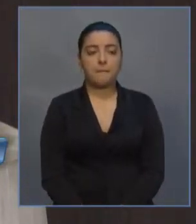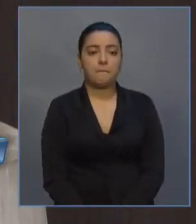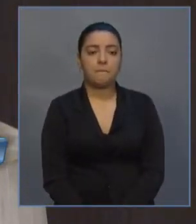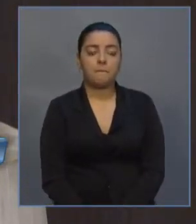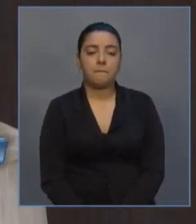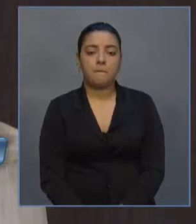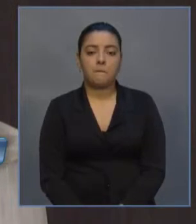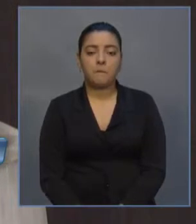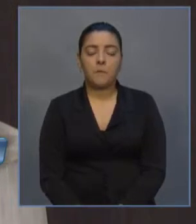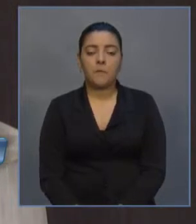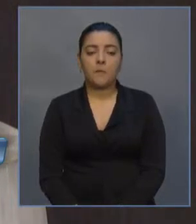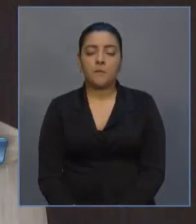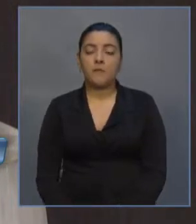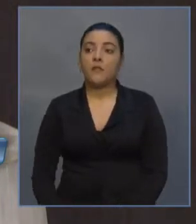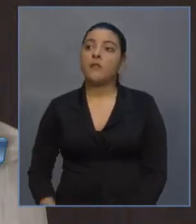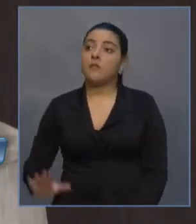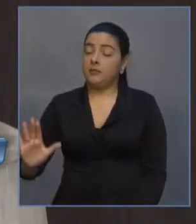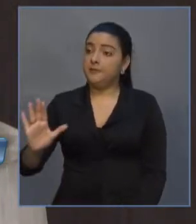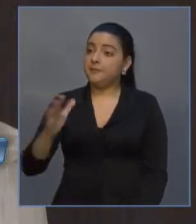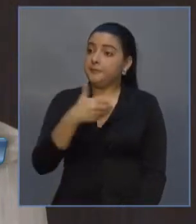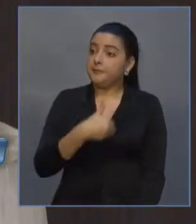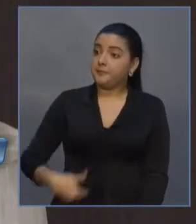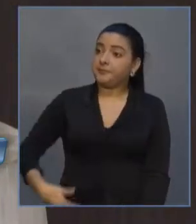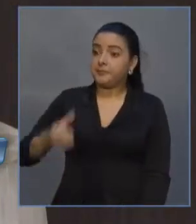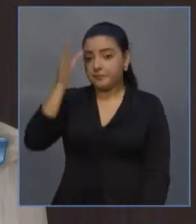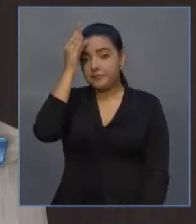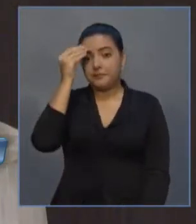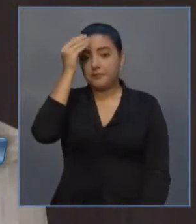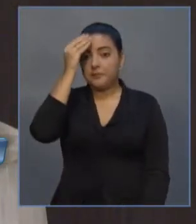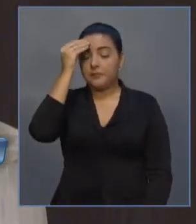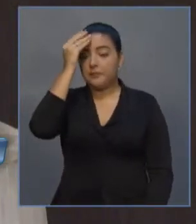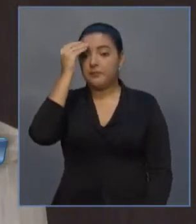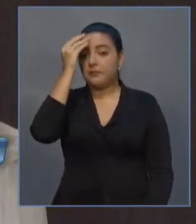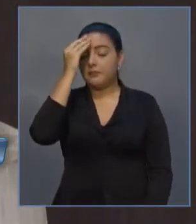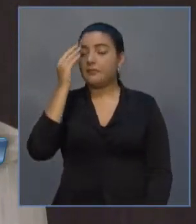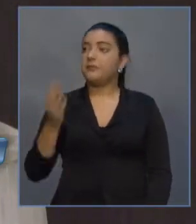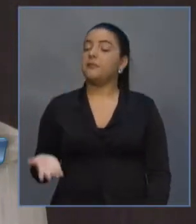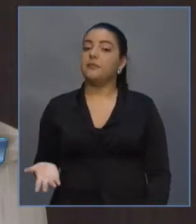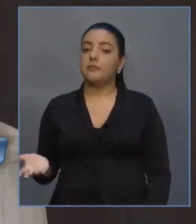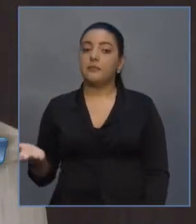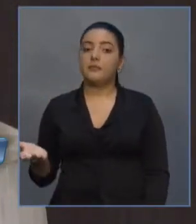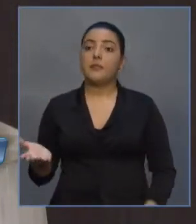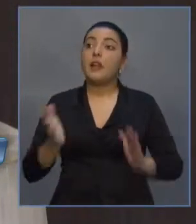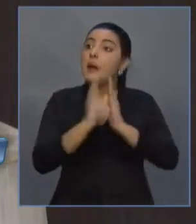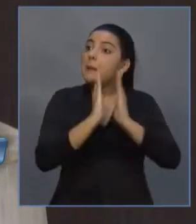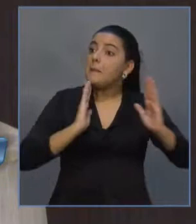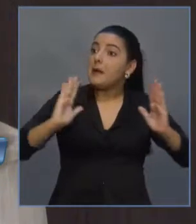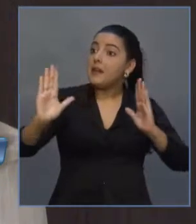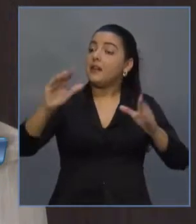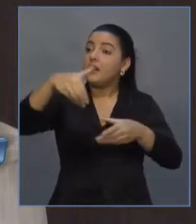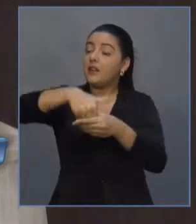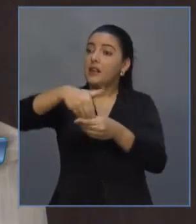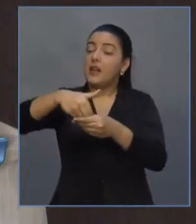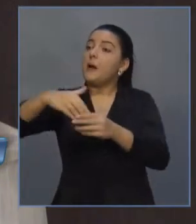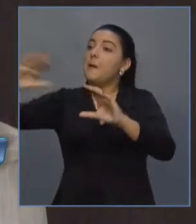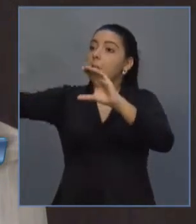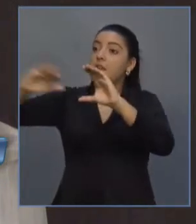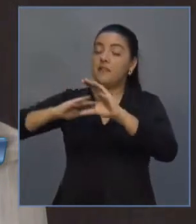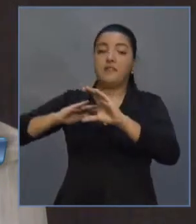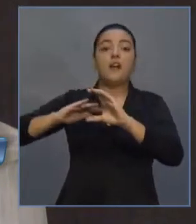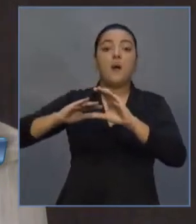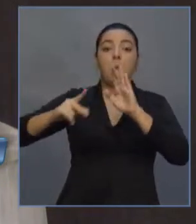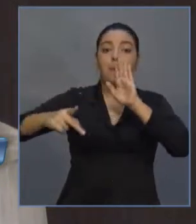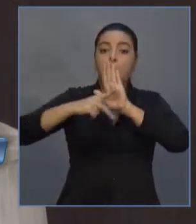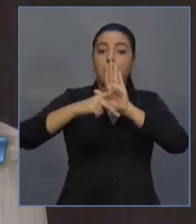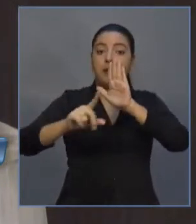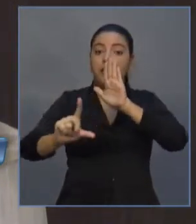O governador Camilo Santana, em plena vedação eleitoral, envia à Assembleia Legislativa um